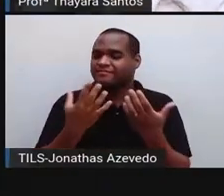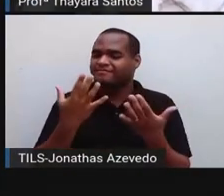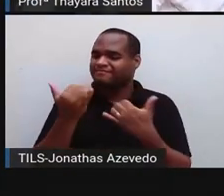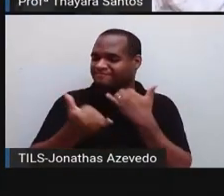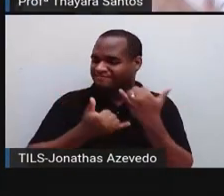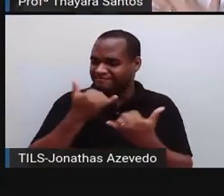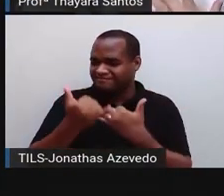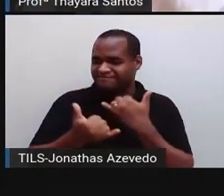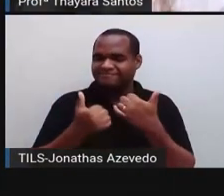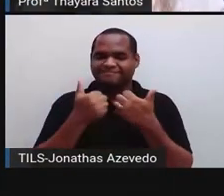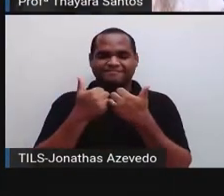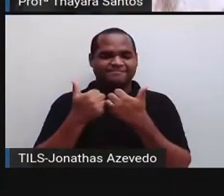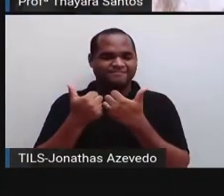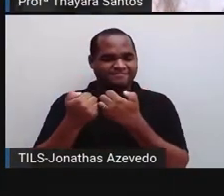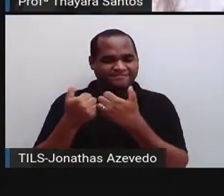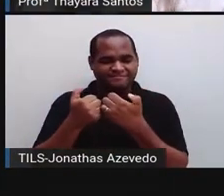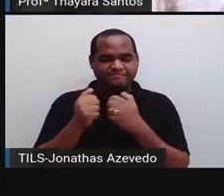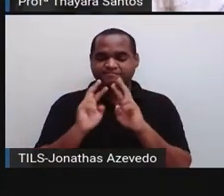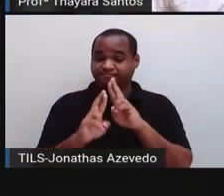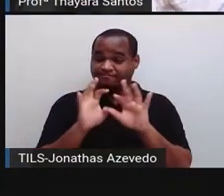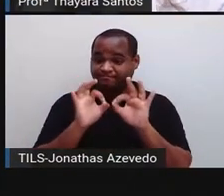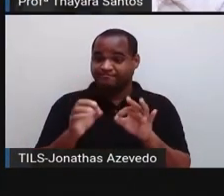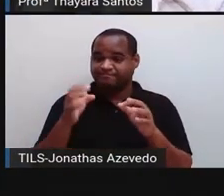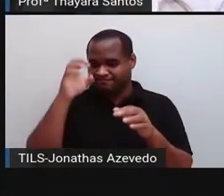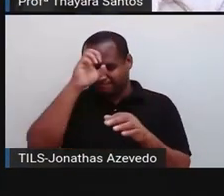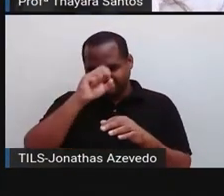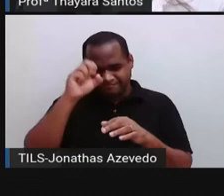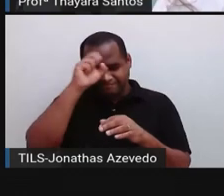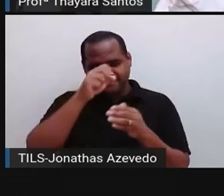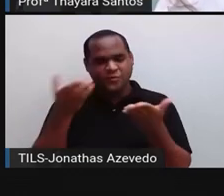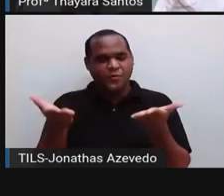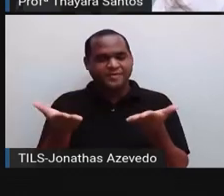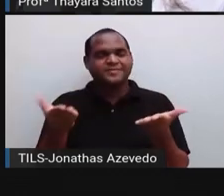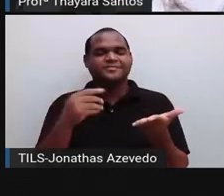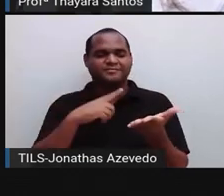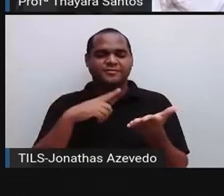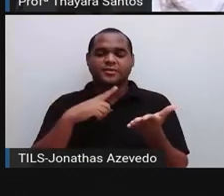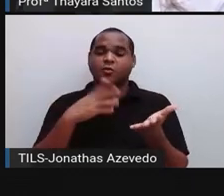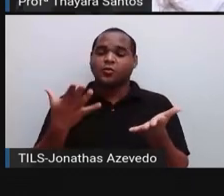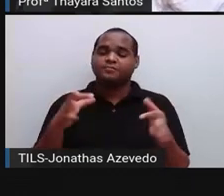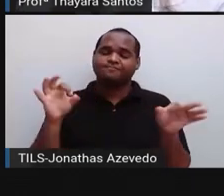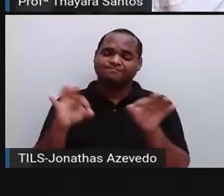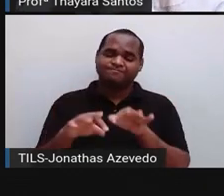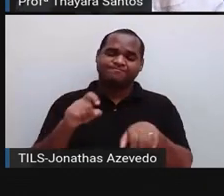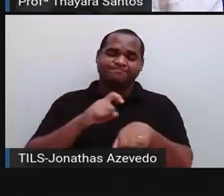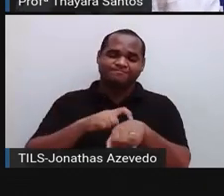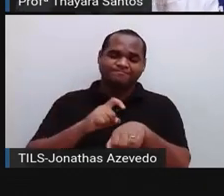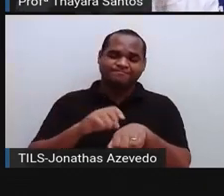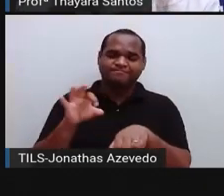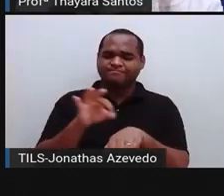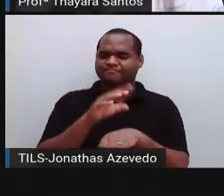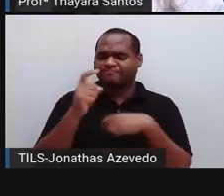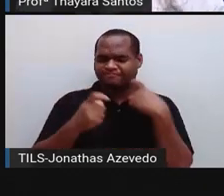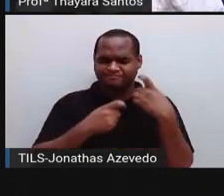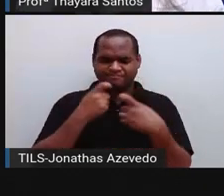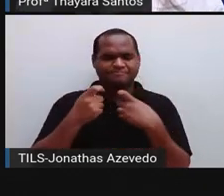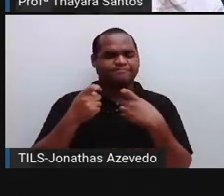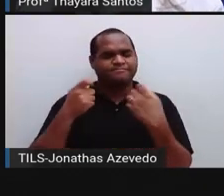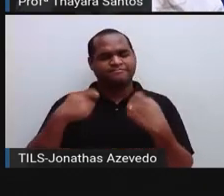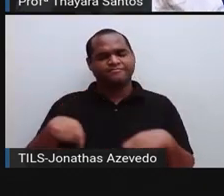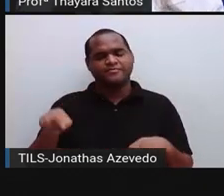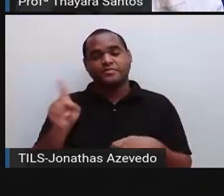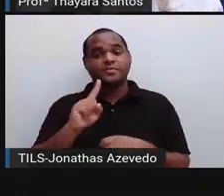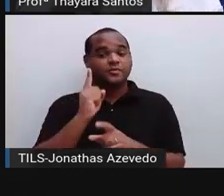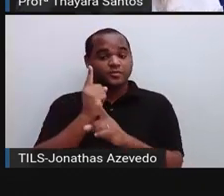jogando e que vocês tenham aprendido bastante na aula de hoje. Por hoje, nós vamos ficar por aqui, mas não se preocupem que a gente tem um